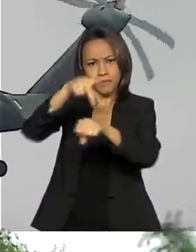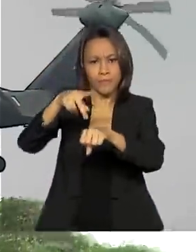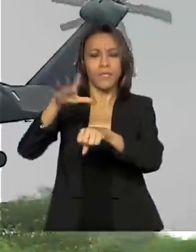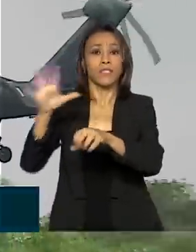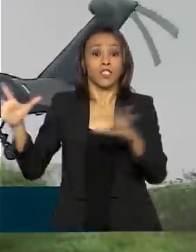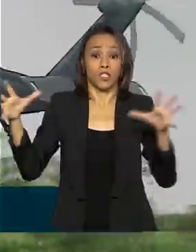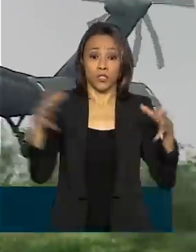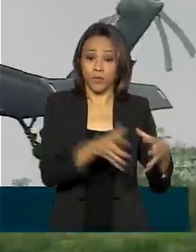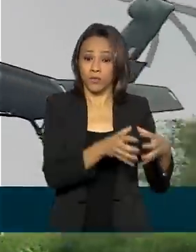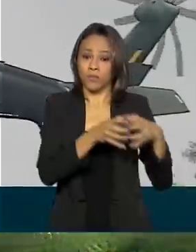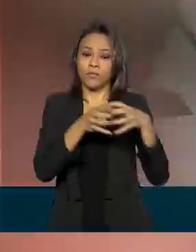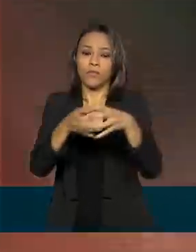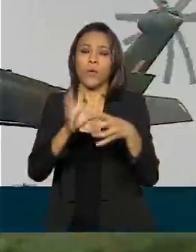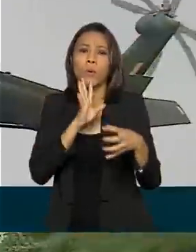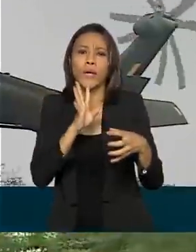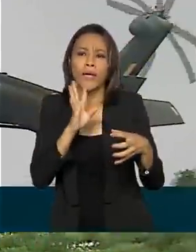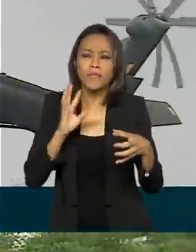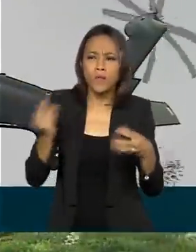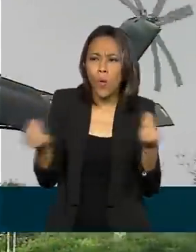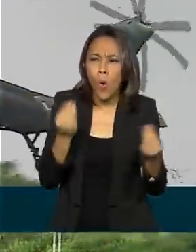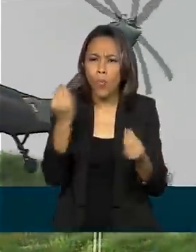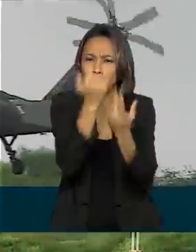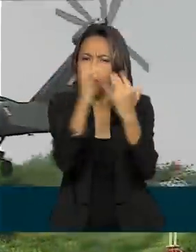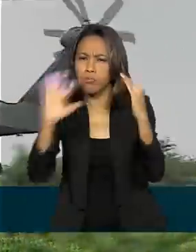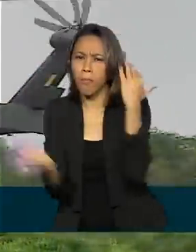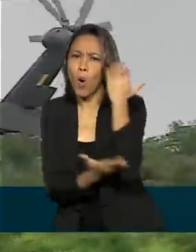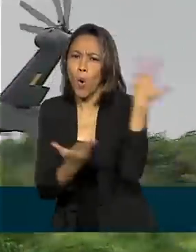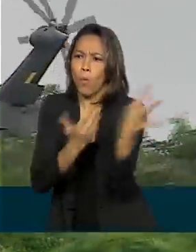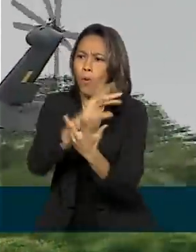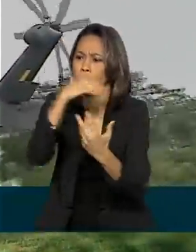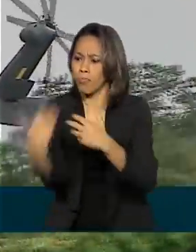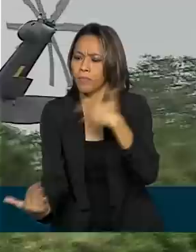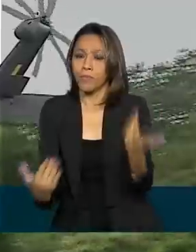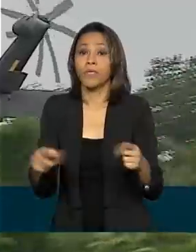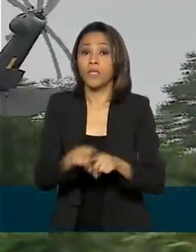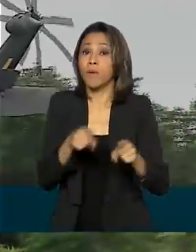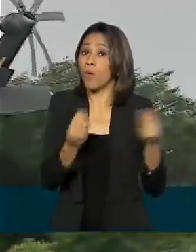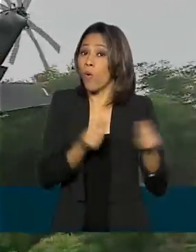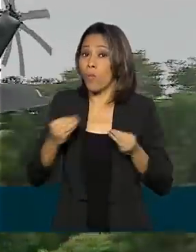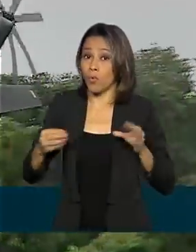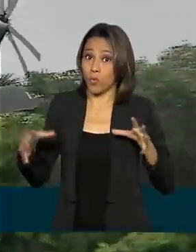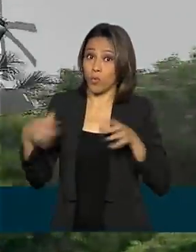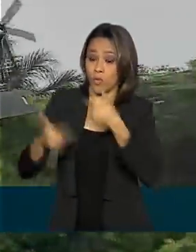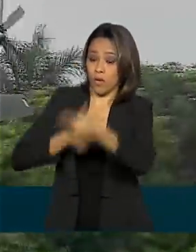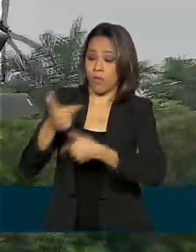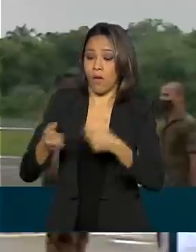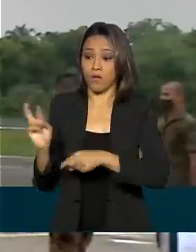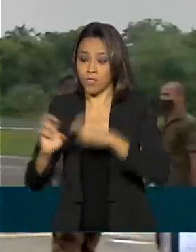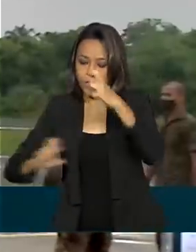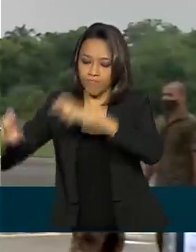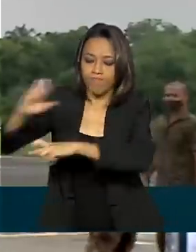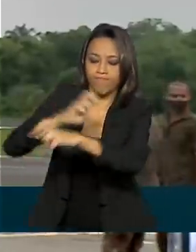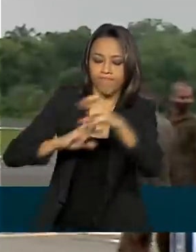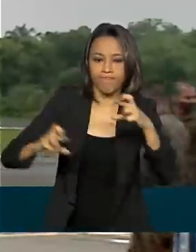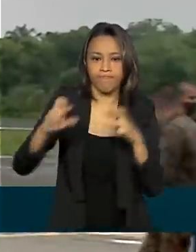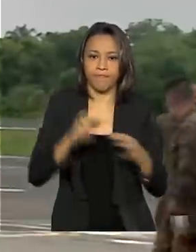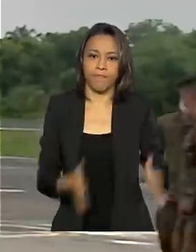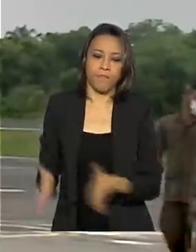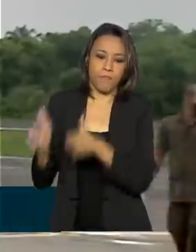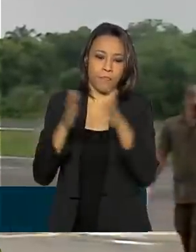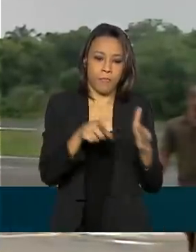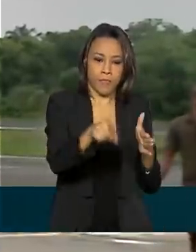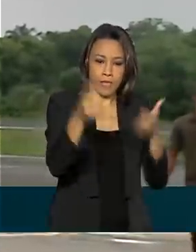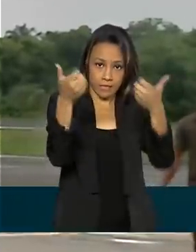perto a situação do desmatamento e as ações dos órgãos de fiscalização na região amazônica. O ponto focal é